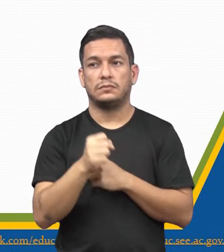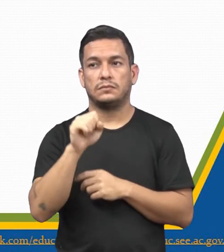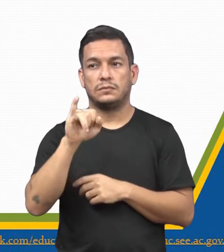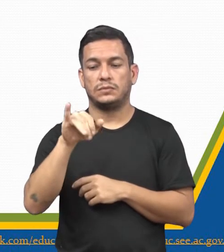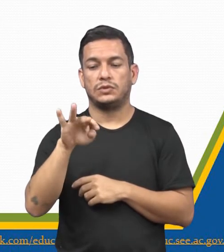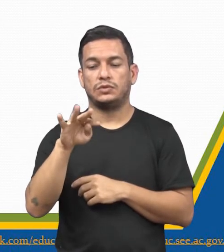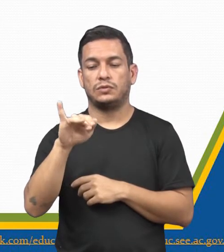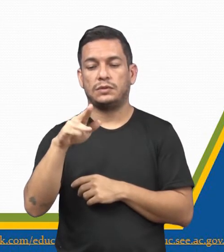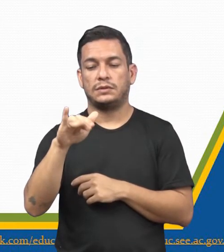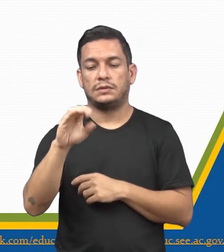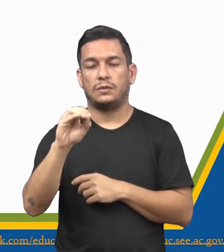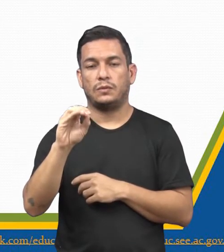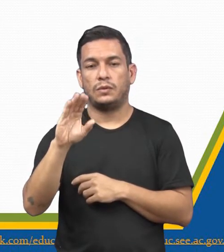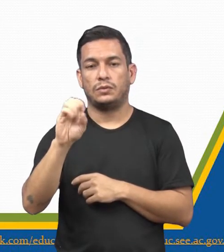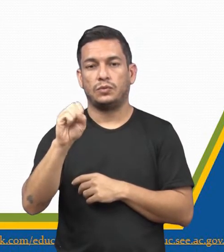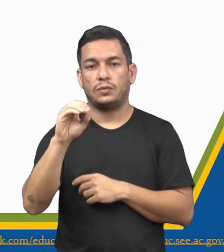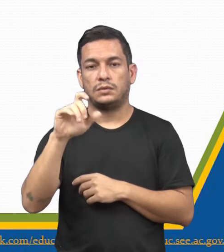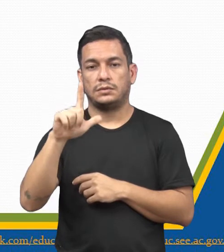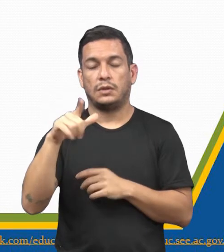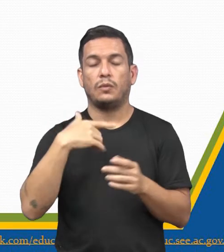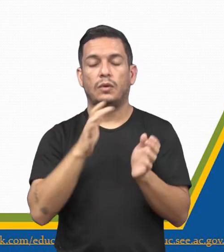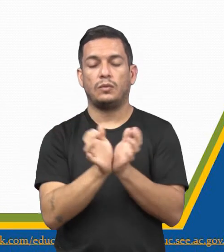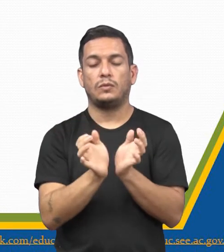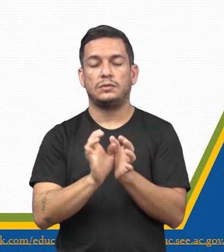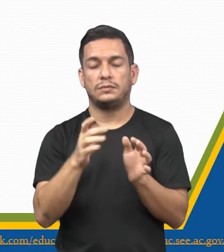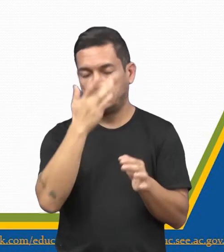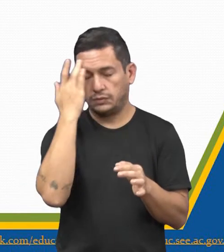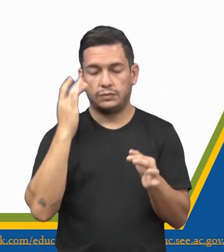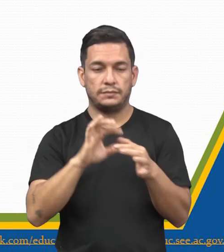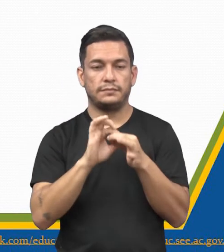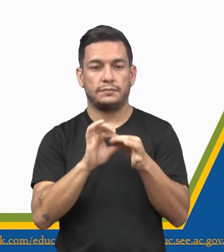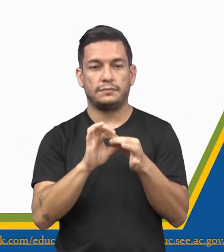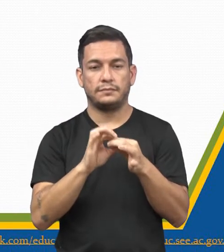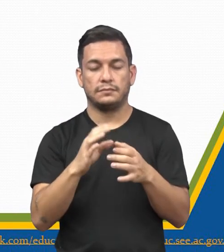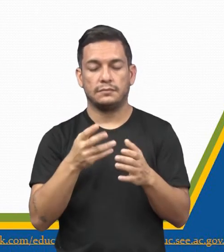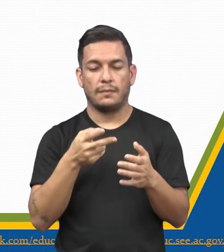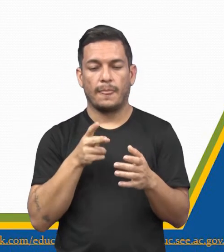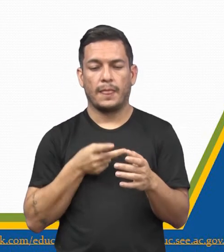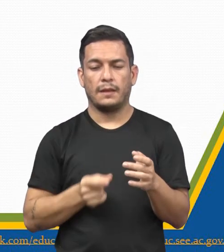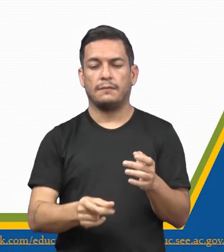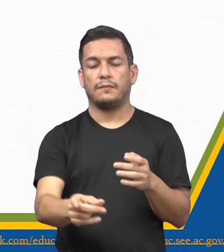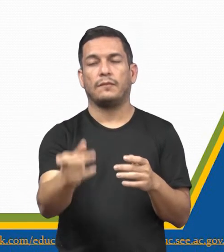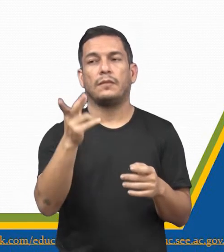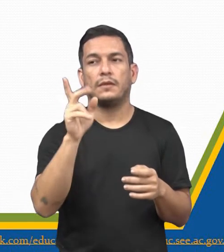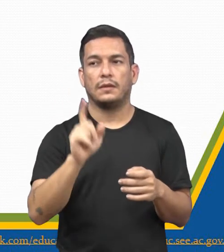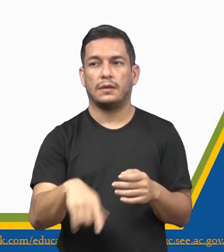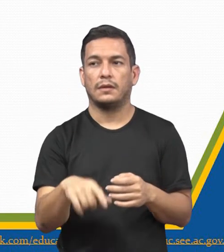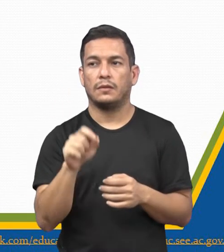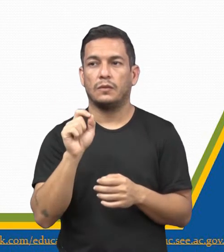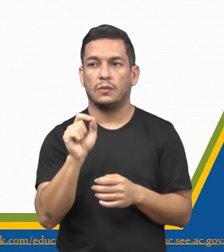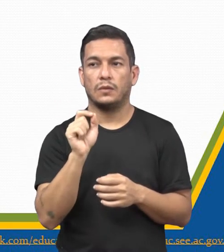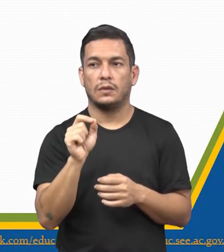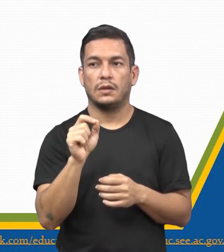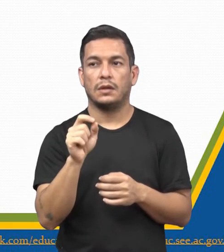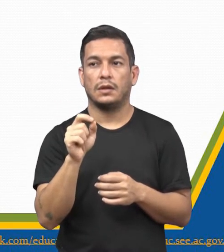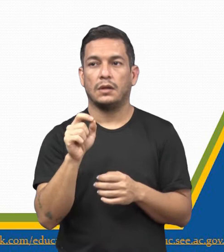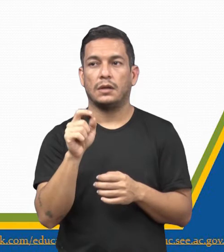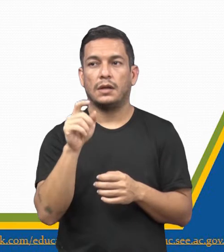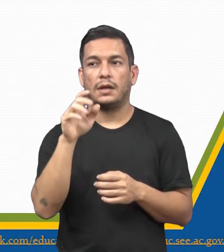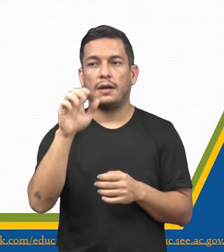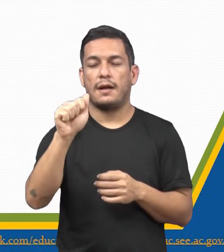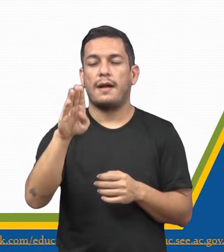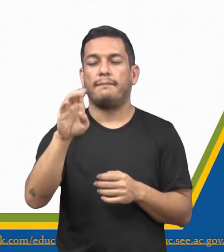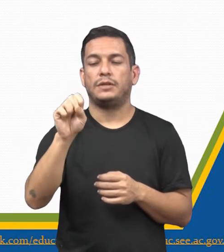conjunto de pessoas ligadas entre si, por vínculos permanentes, é uma entidade abstrata. Opa, é uma entidade